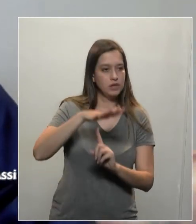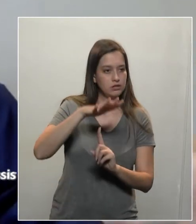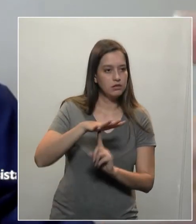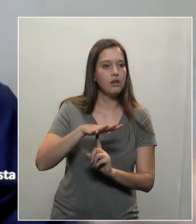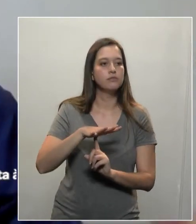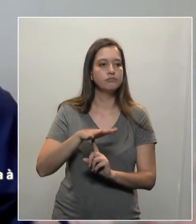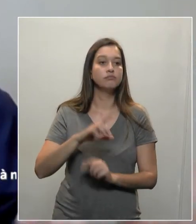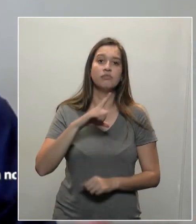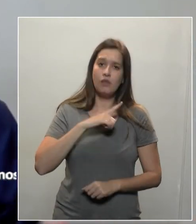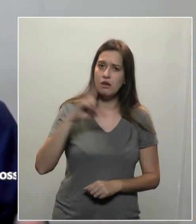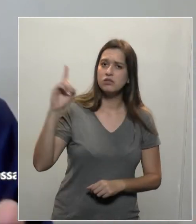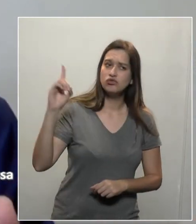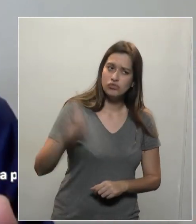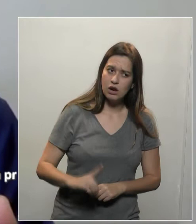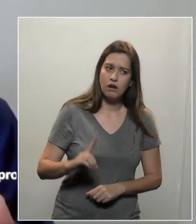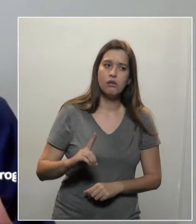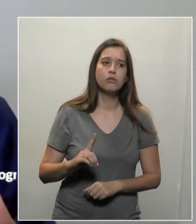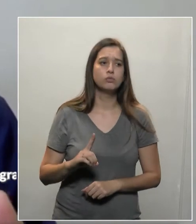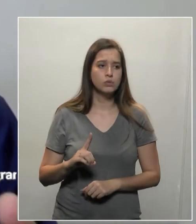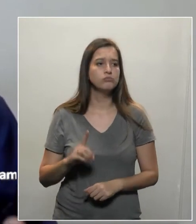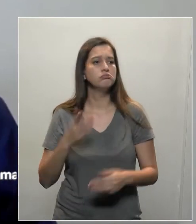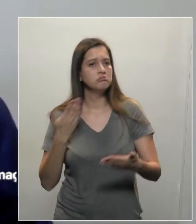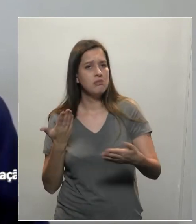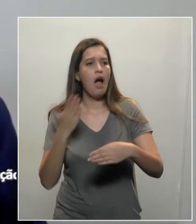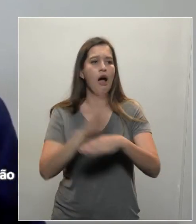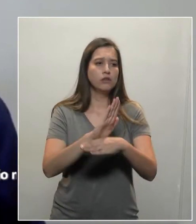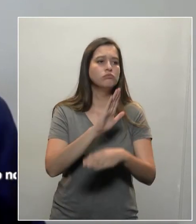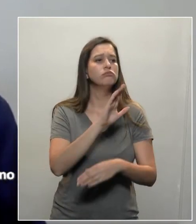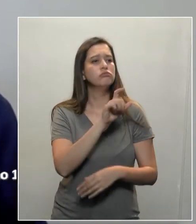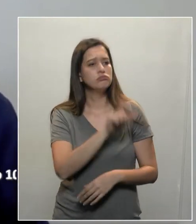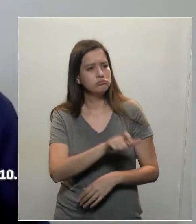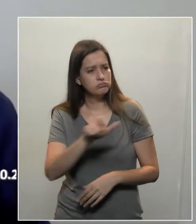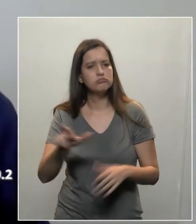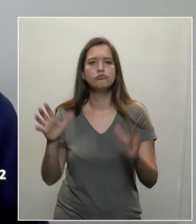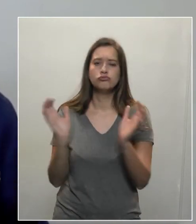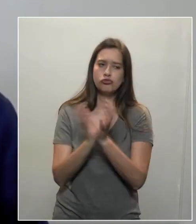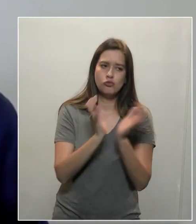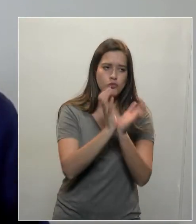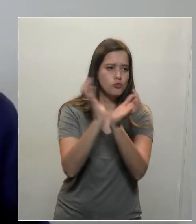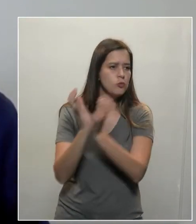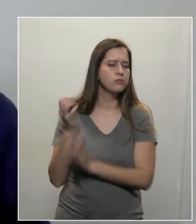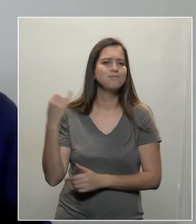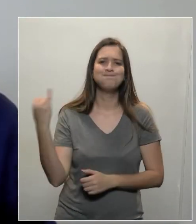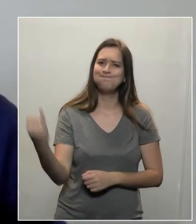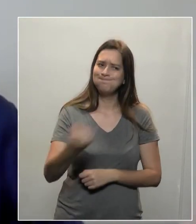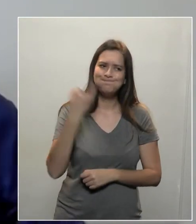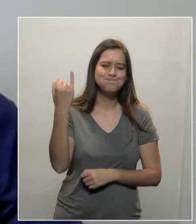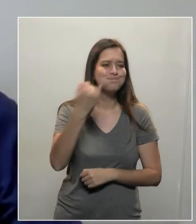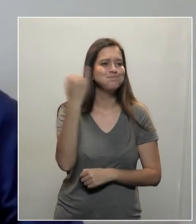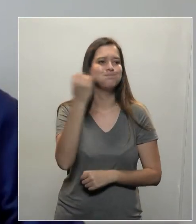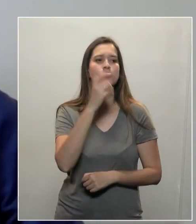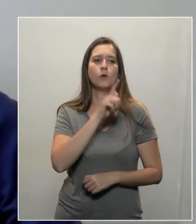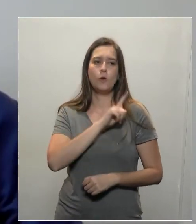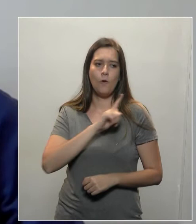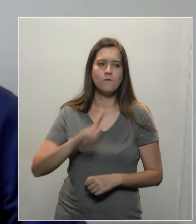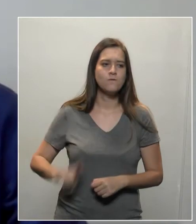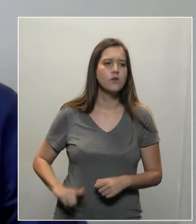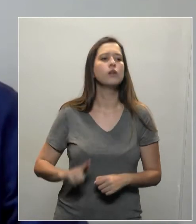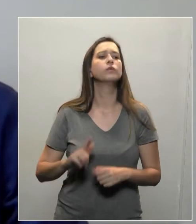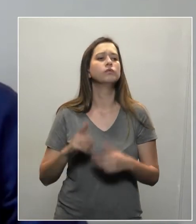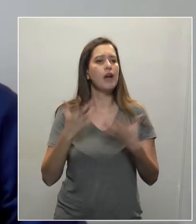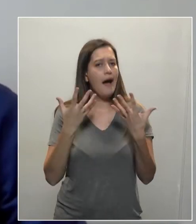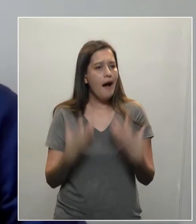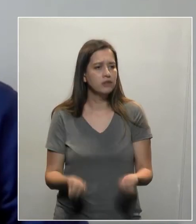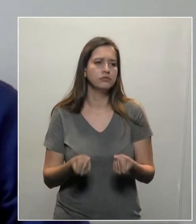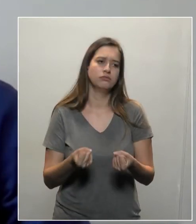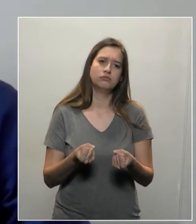atendidos nas suas reivindicações. É muito importante que o governo trate o servidor com